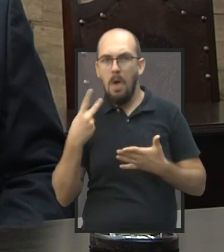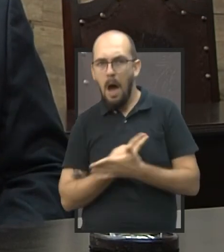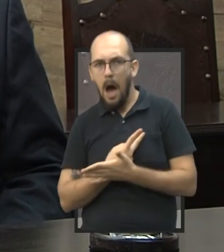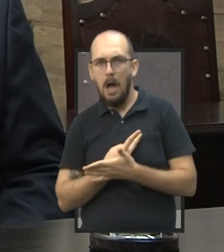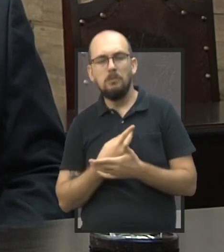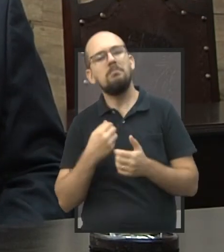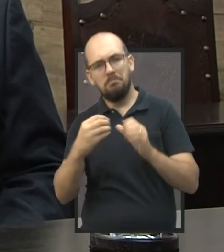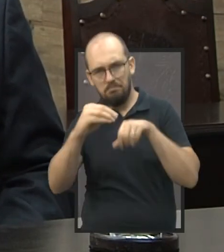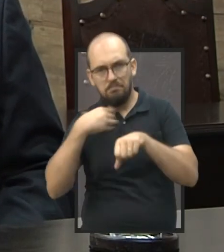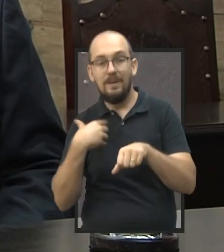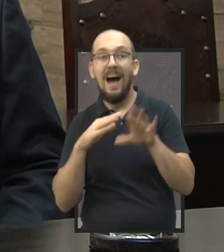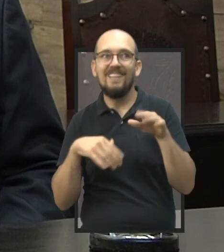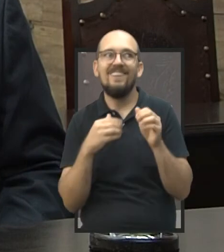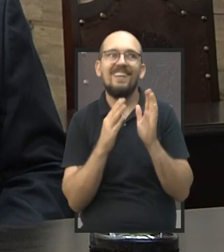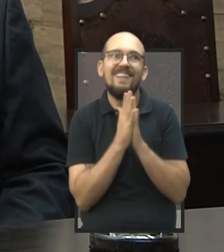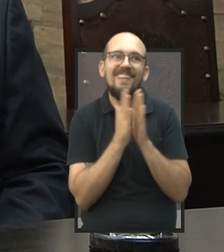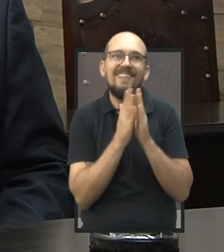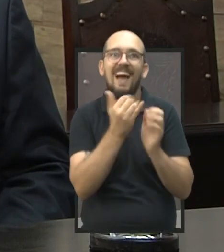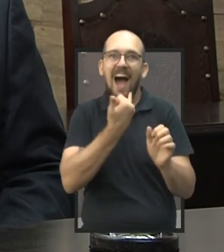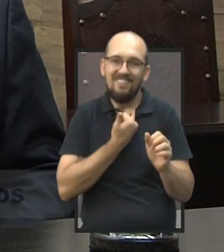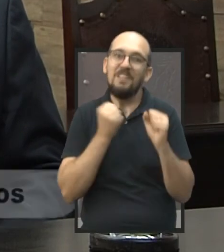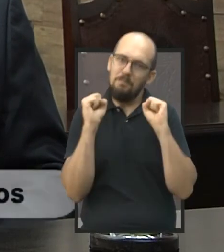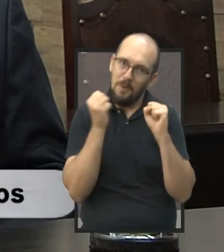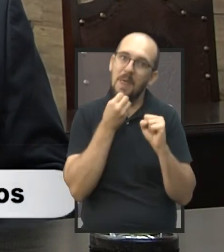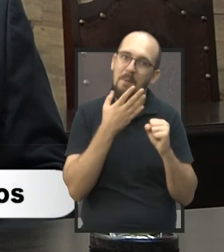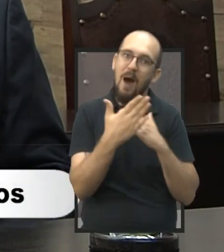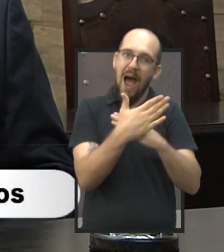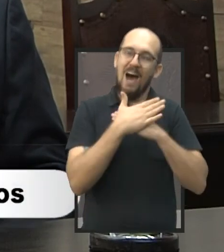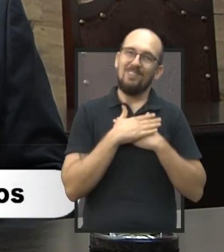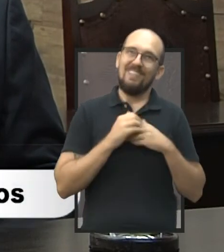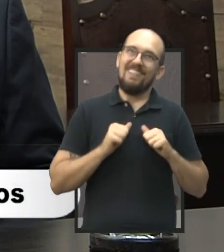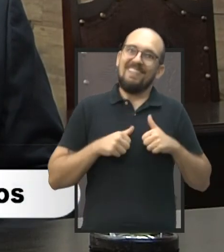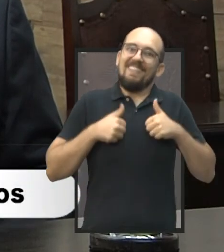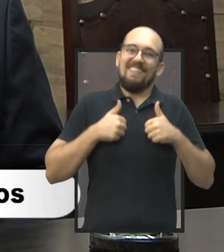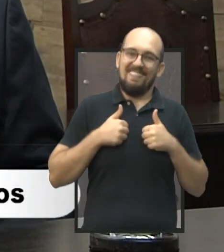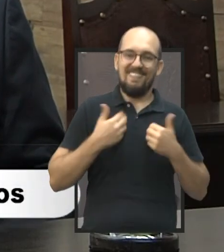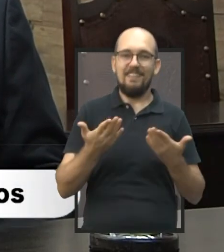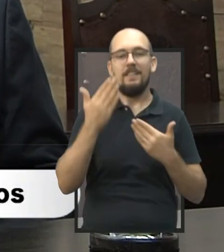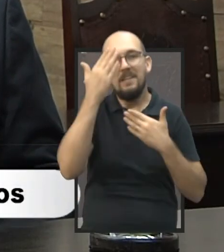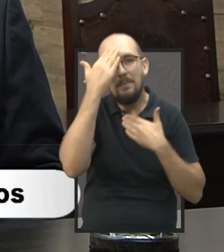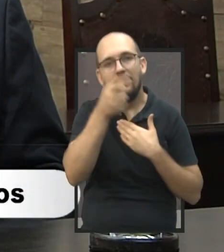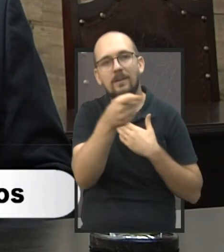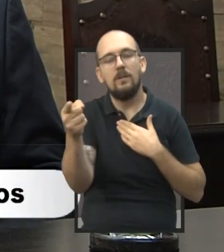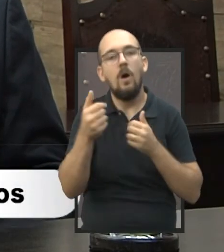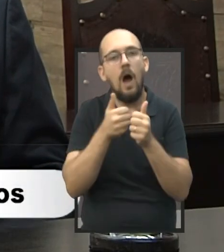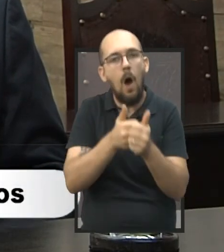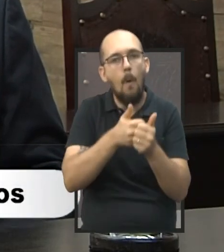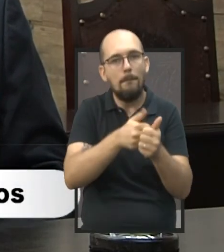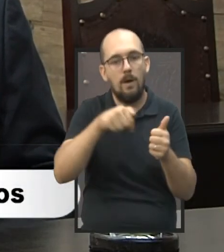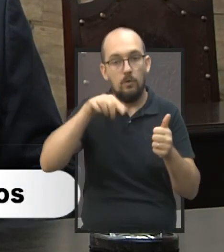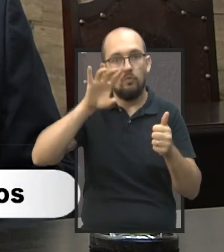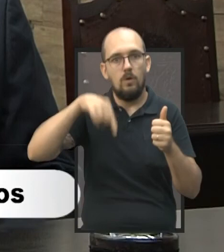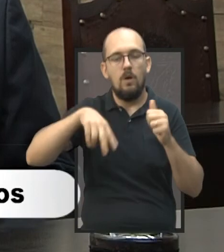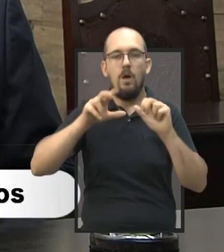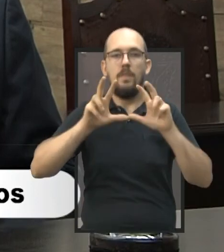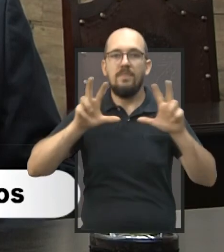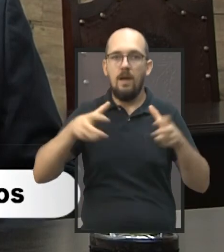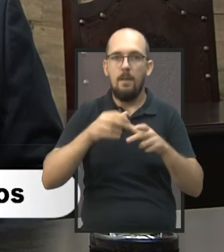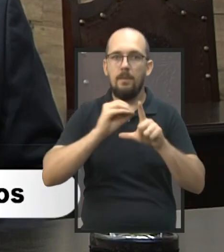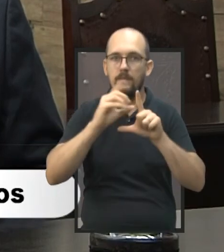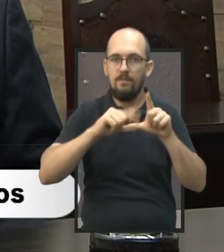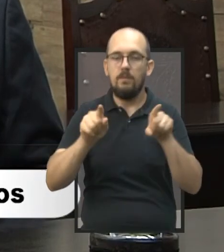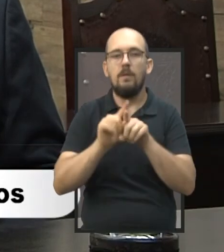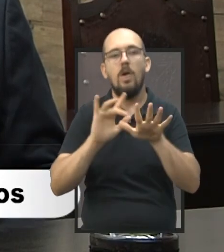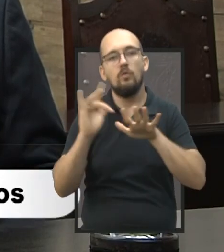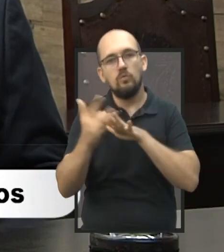Pode mandar elogio também, de vez em quando é bom, né? Mas eu quero agradecer vocês e eu quero que vocês continuem acompanhando, não somente aqui através da TV Câmara,